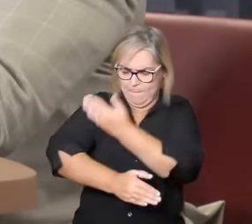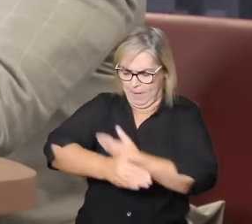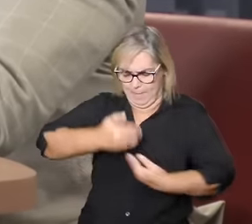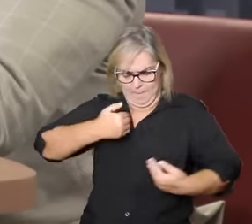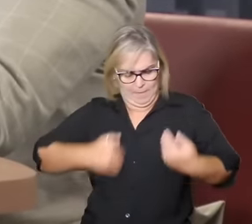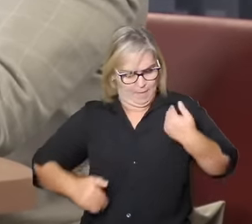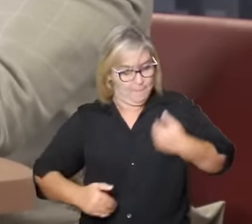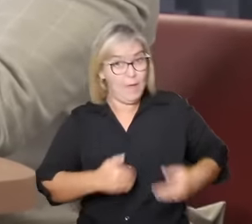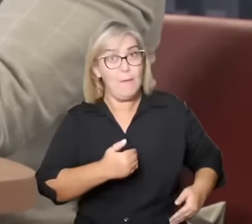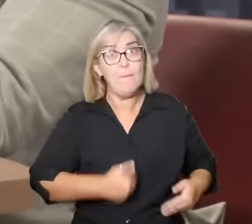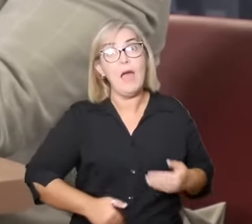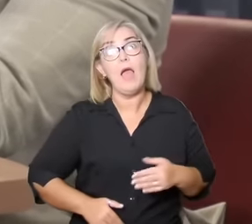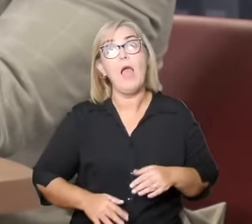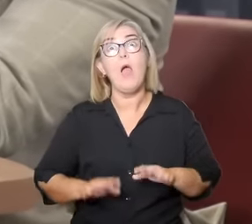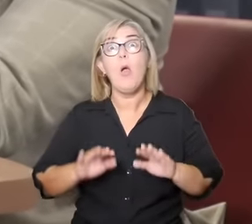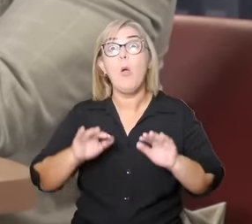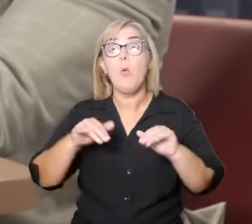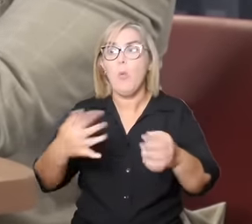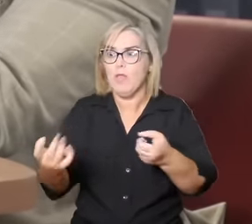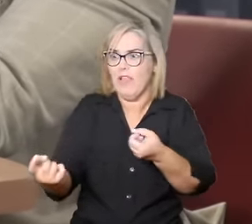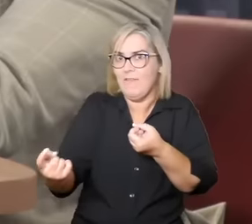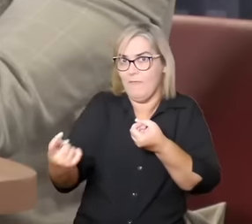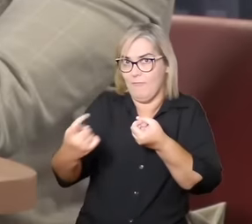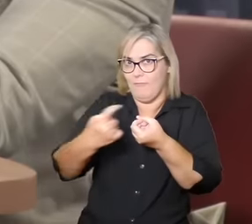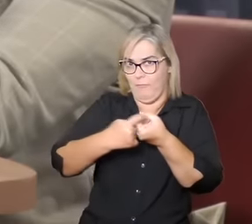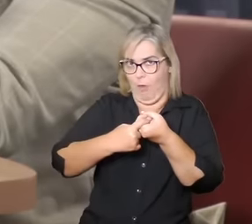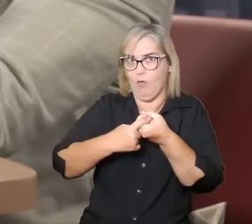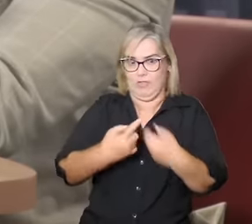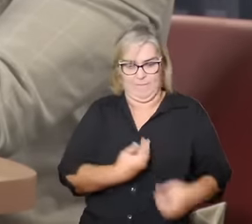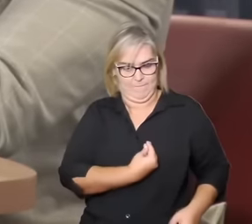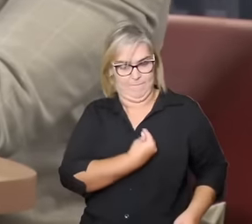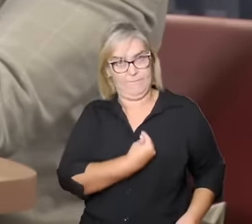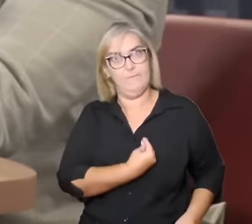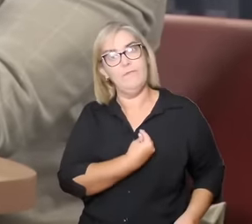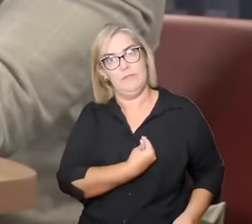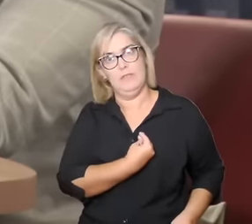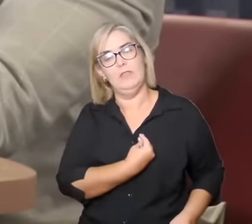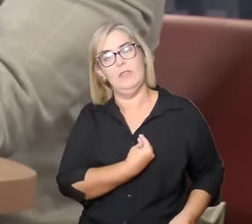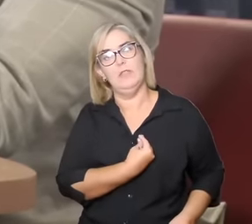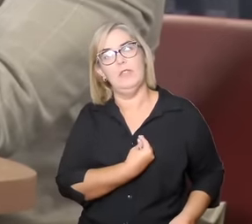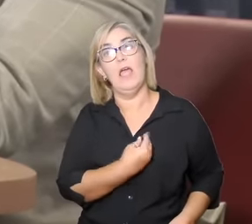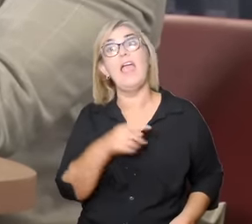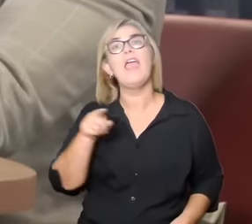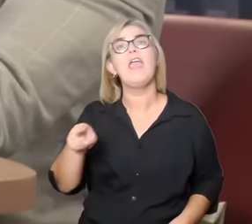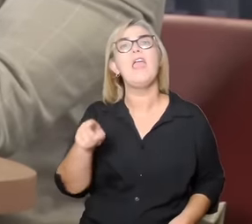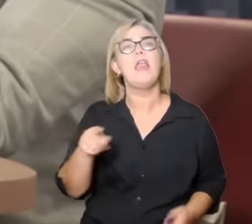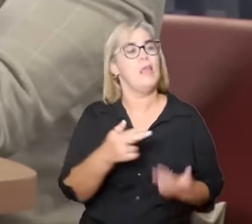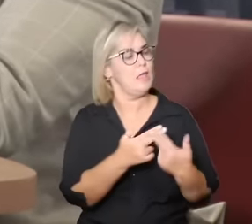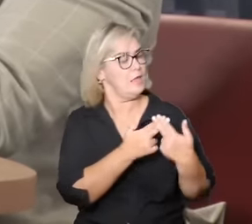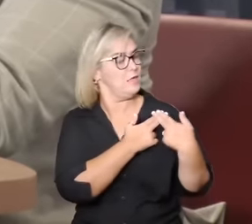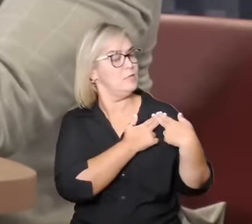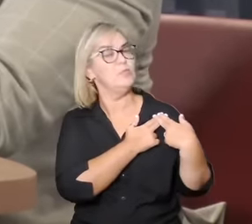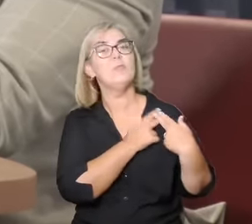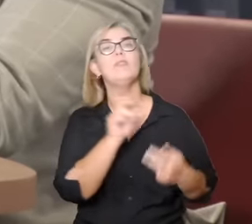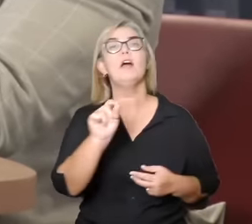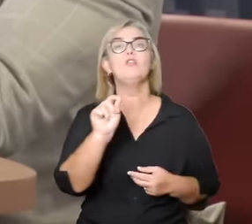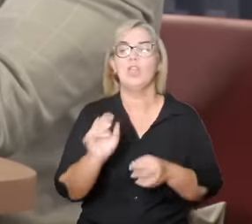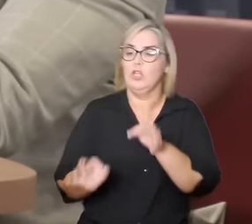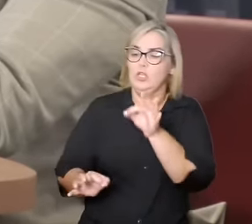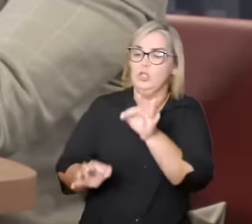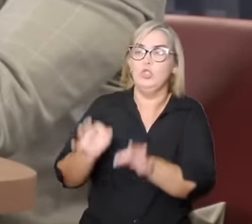transforma em Al-Sar, ele vai ter uma função que é ser o juiz do peso do coração,